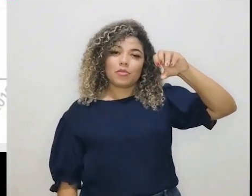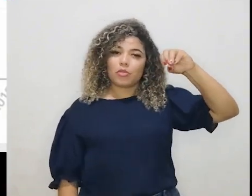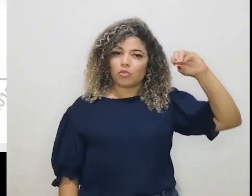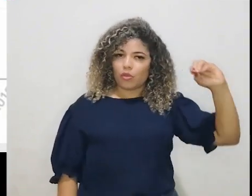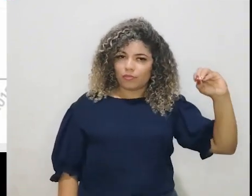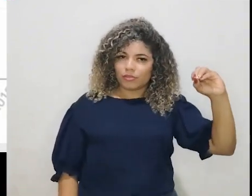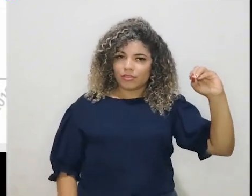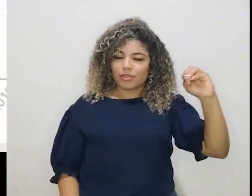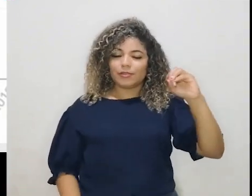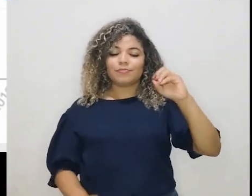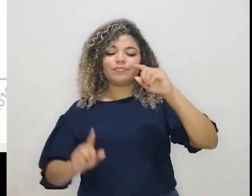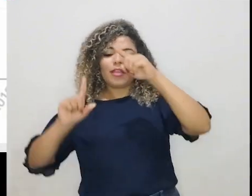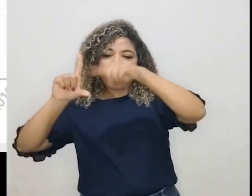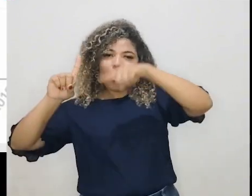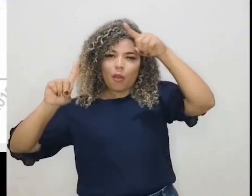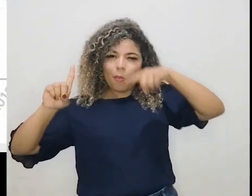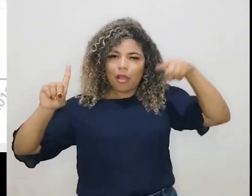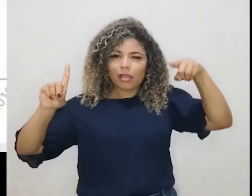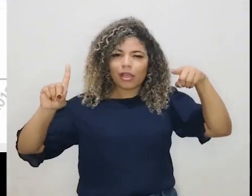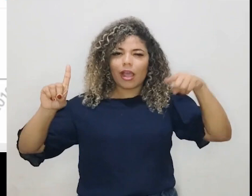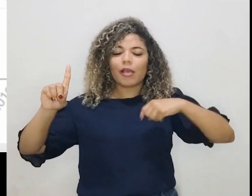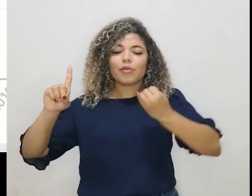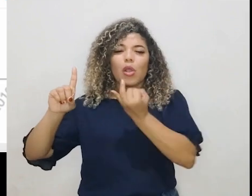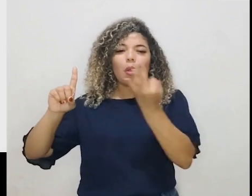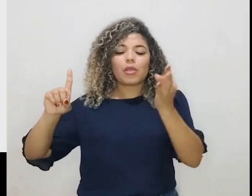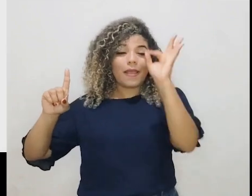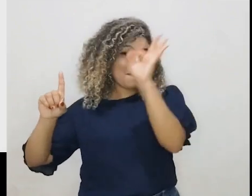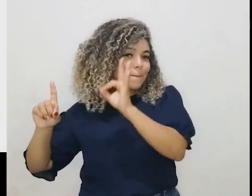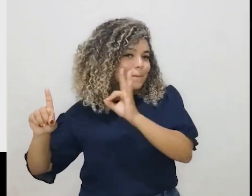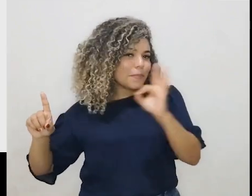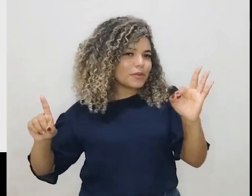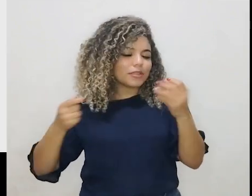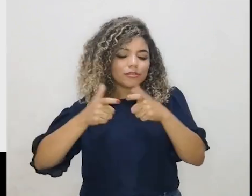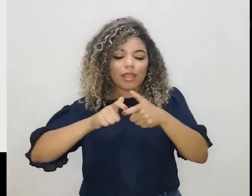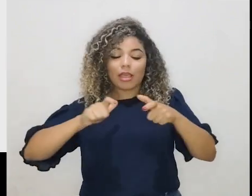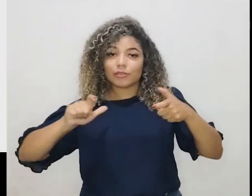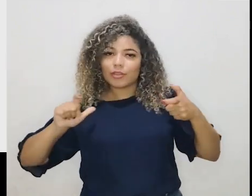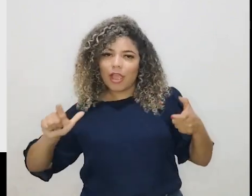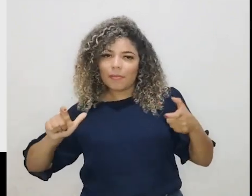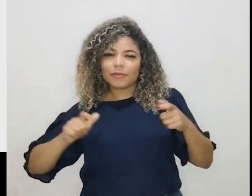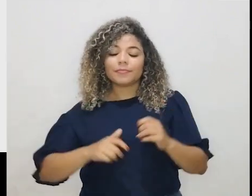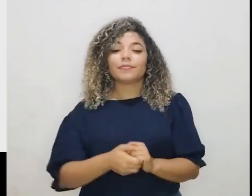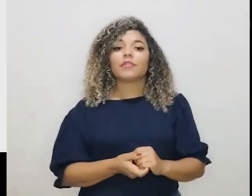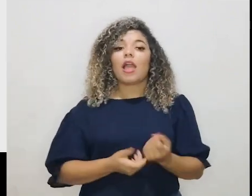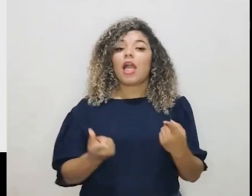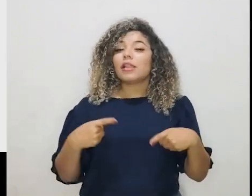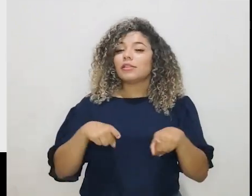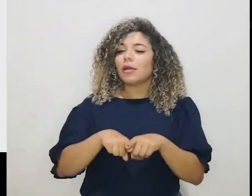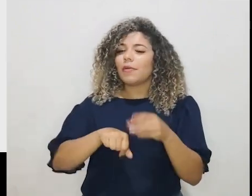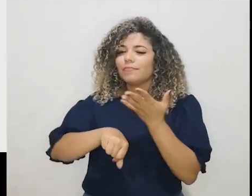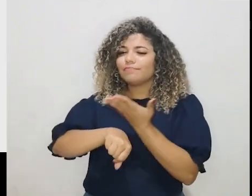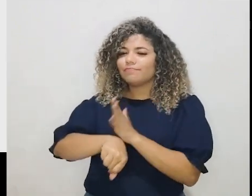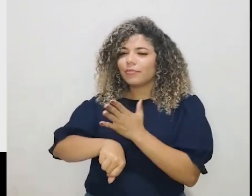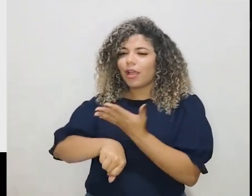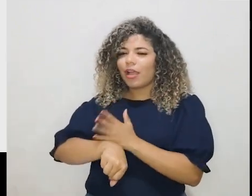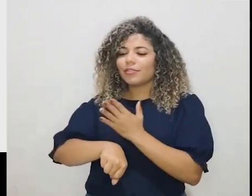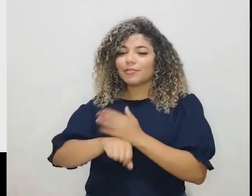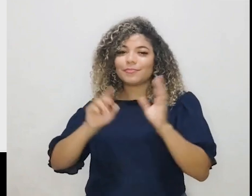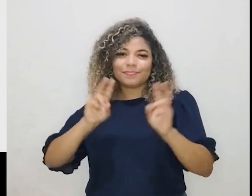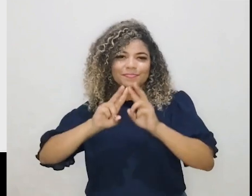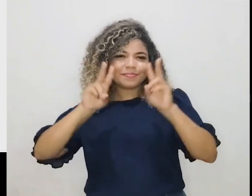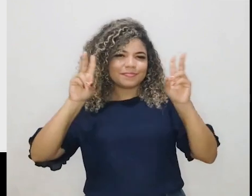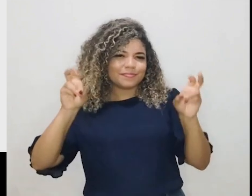um gráfico aqui relacionado com as porcentagens. Vamos fazer aqui alguns exercícios sobre